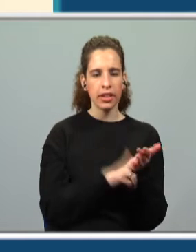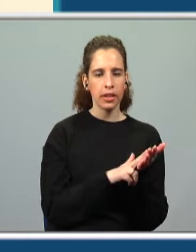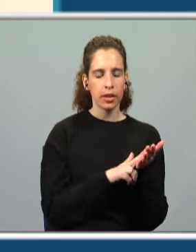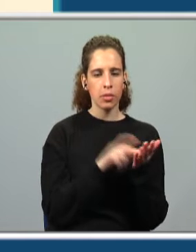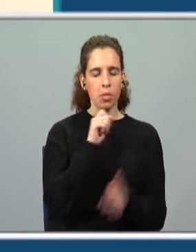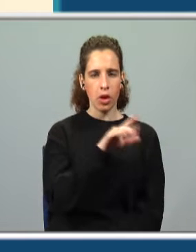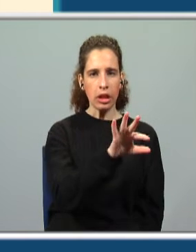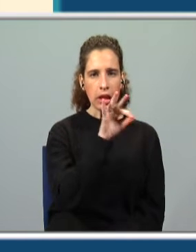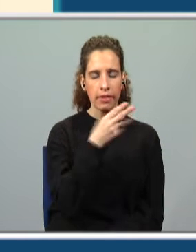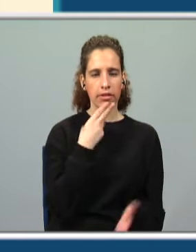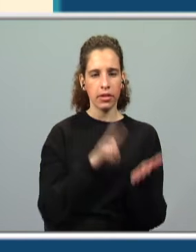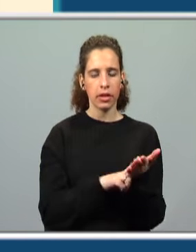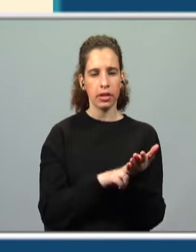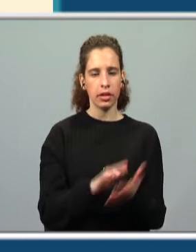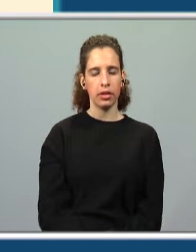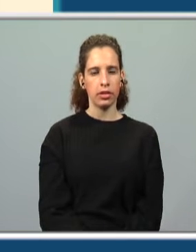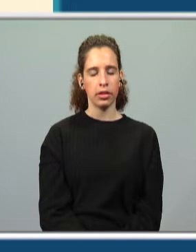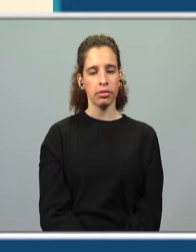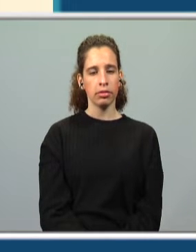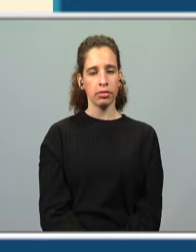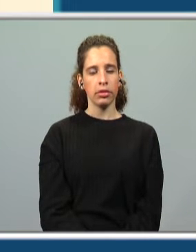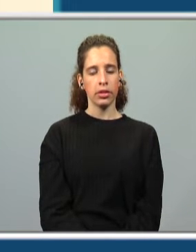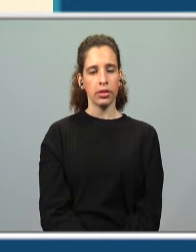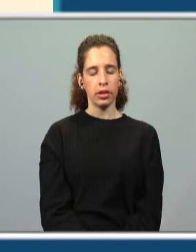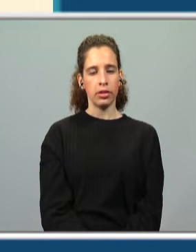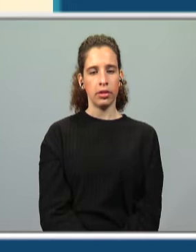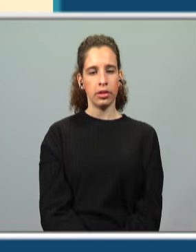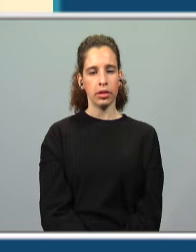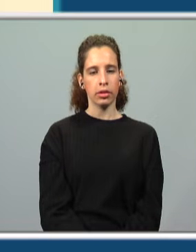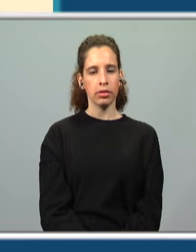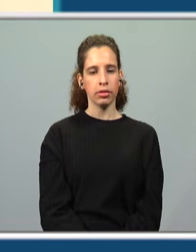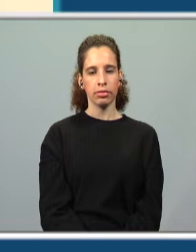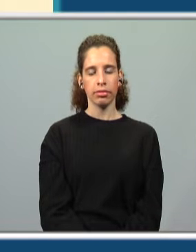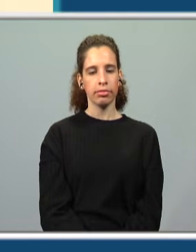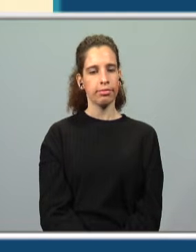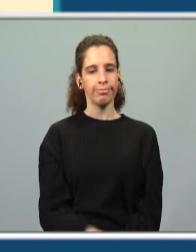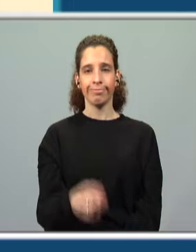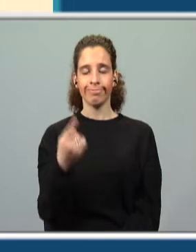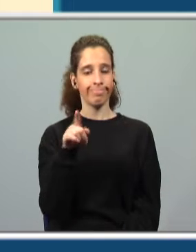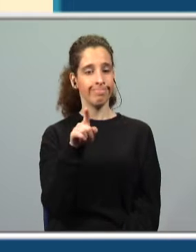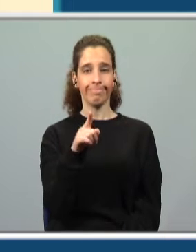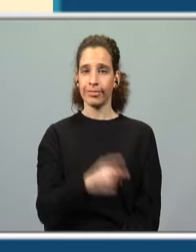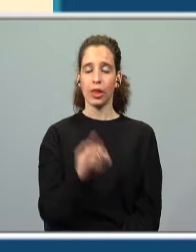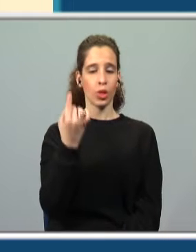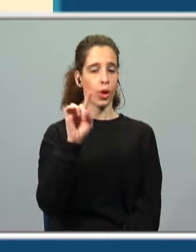Posso, então, selecionar a verdadeira? Bem, então, sendo assim, vou selecionar a verdadeira. Oh, não é